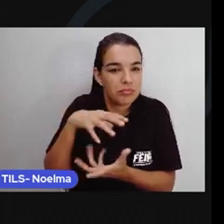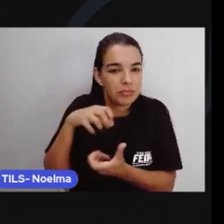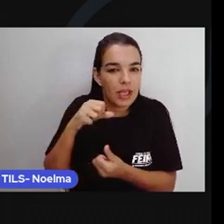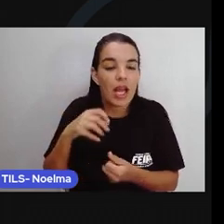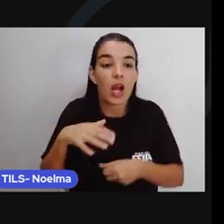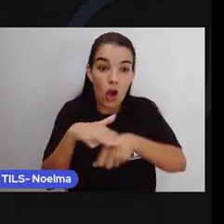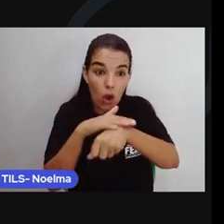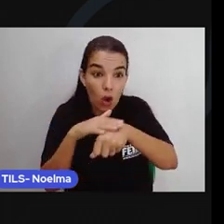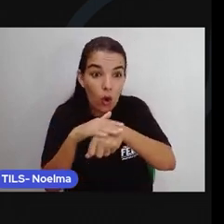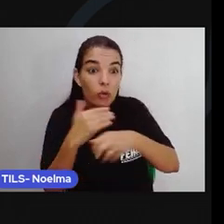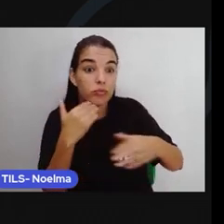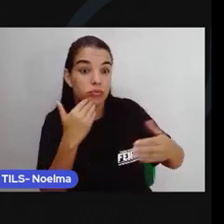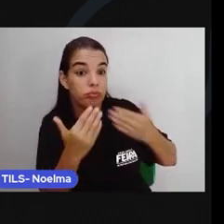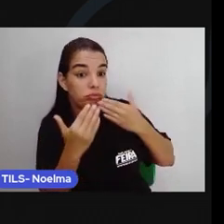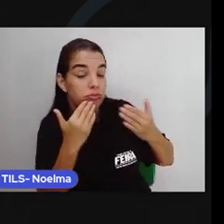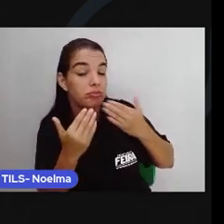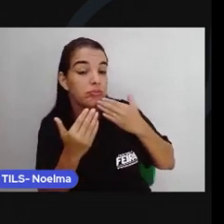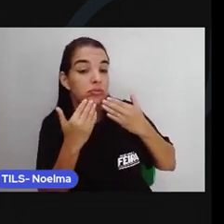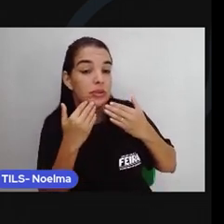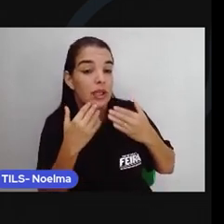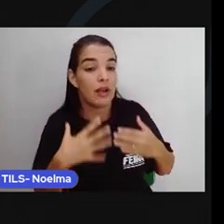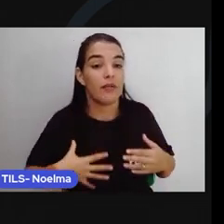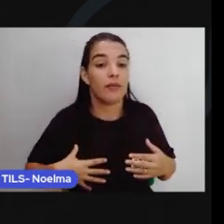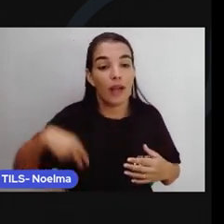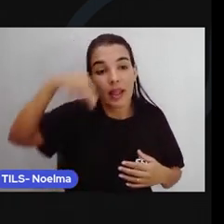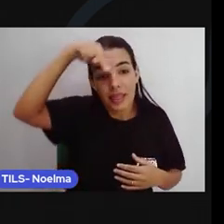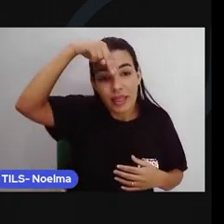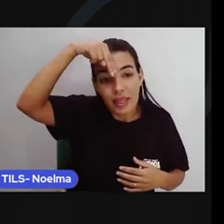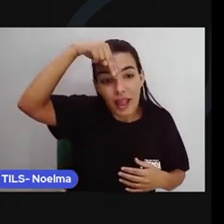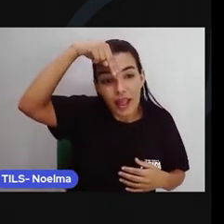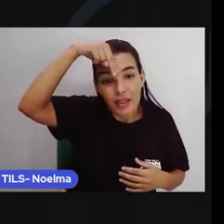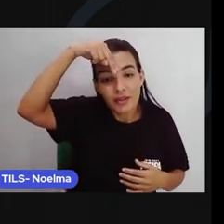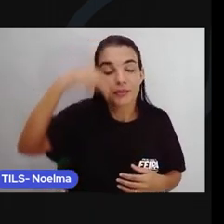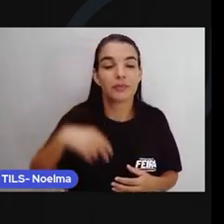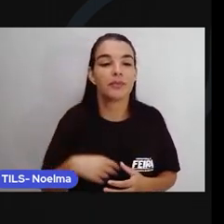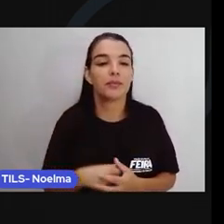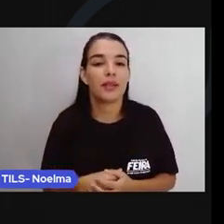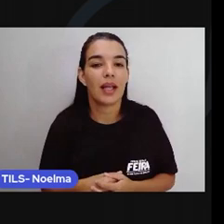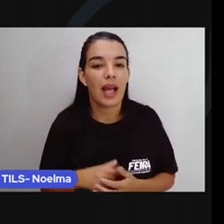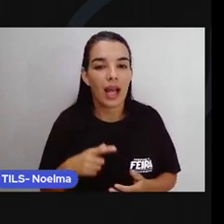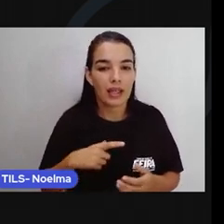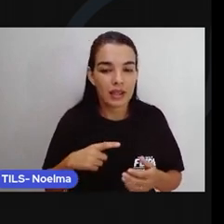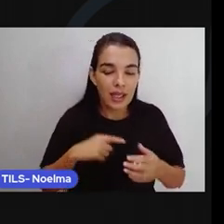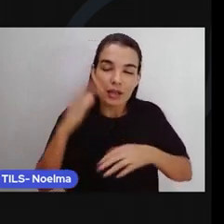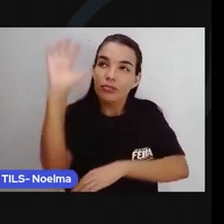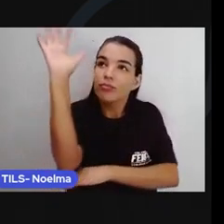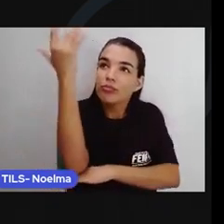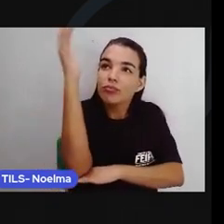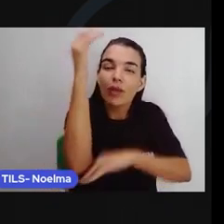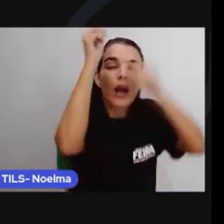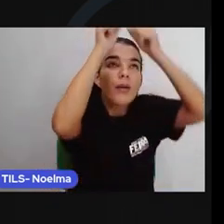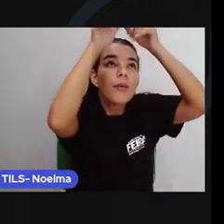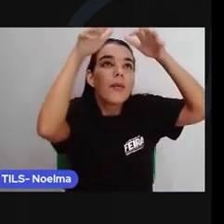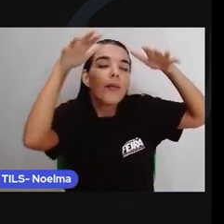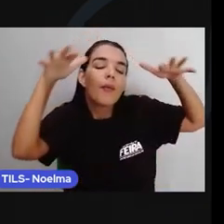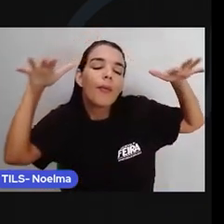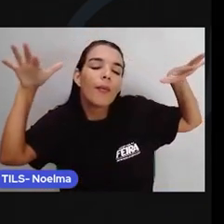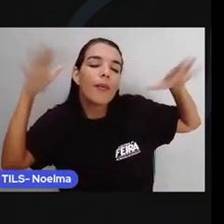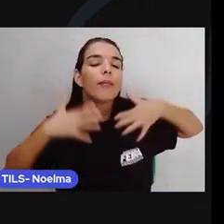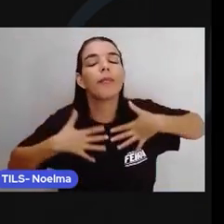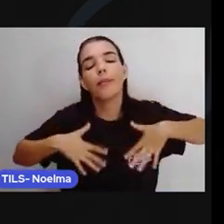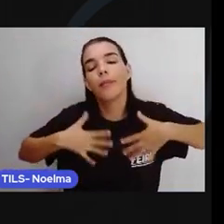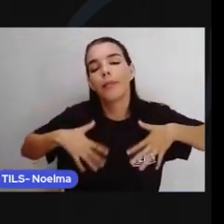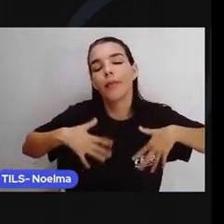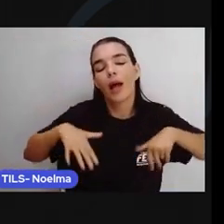para os seus dois netos, Catarino e Gumercindo. Bem debatido da sombra de uma árvore na beira do rio,